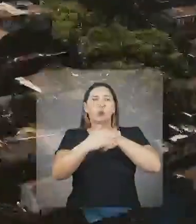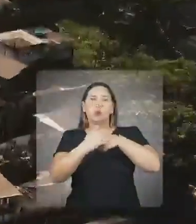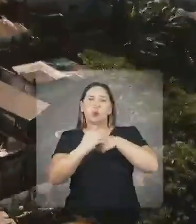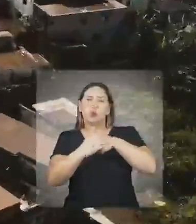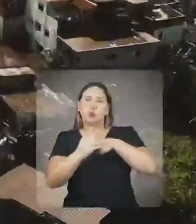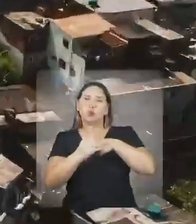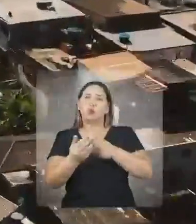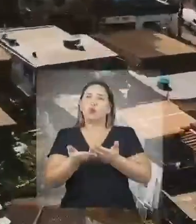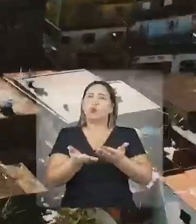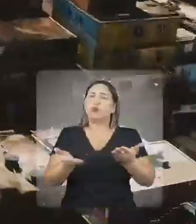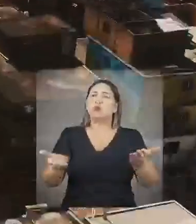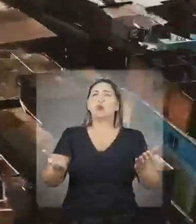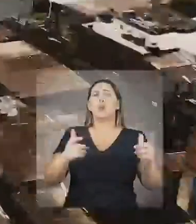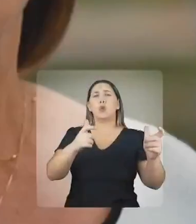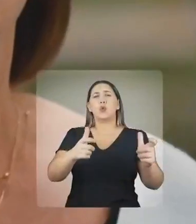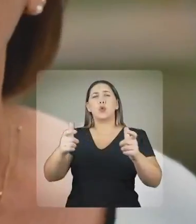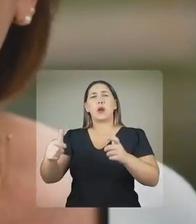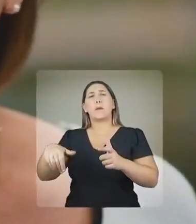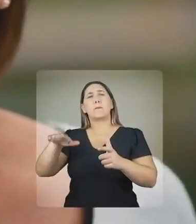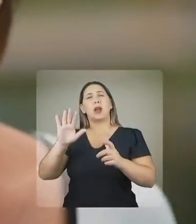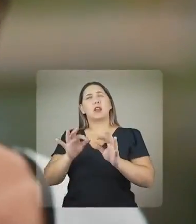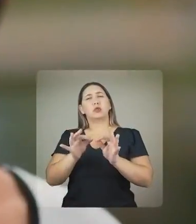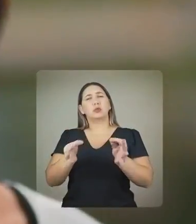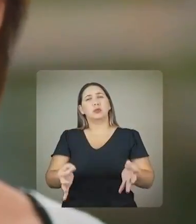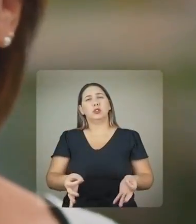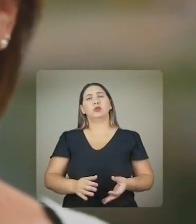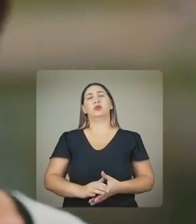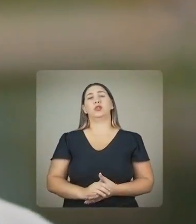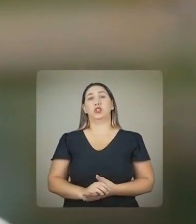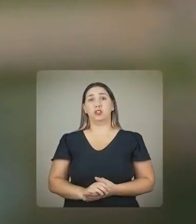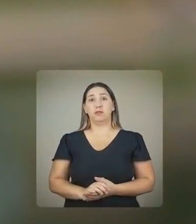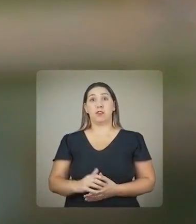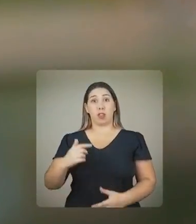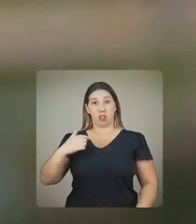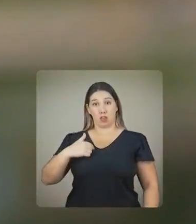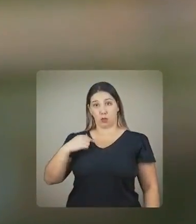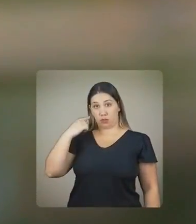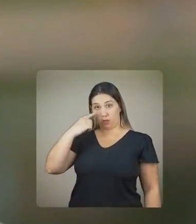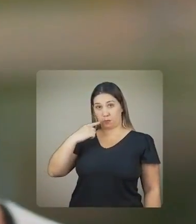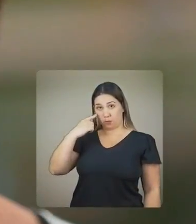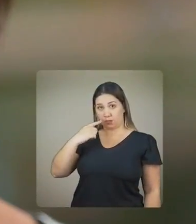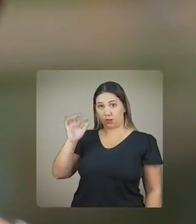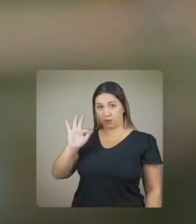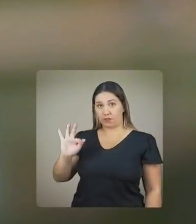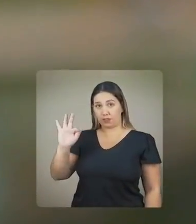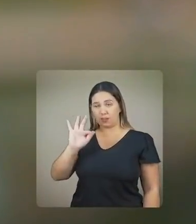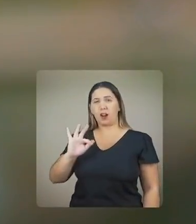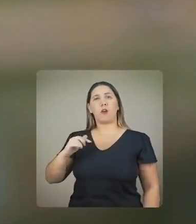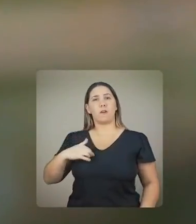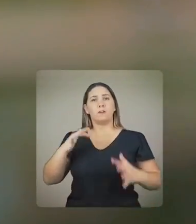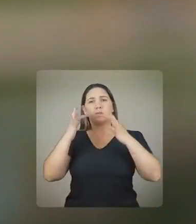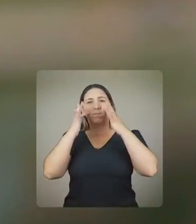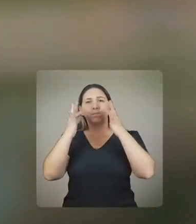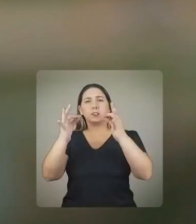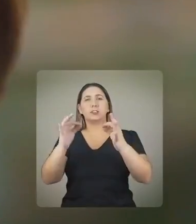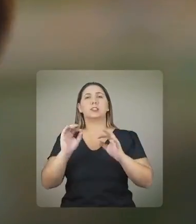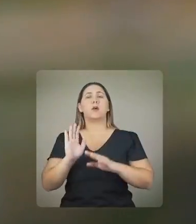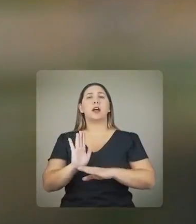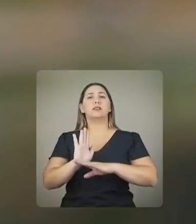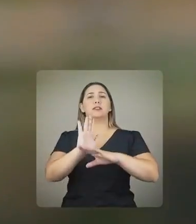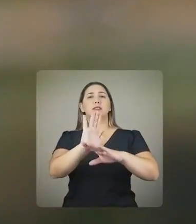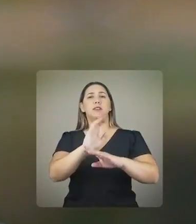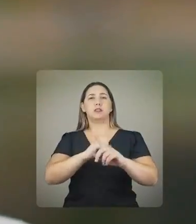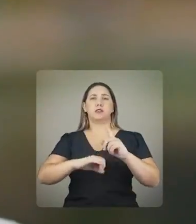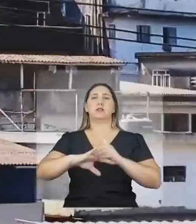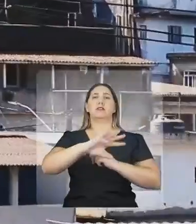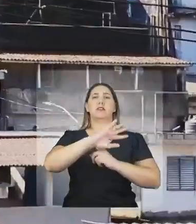bairros mais carentes. Como deputada, sempre dei atenção especial para a assistência social. E agora, não